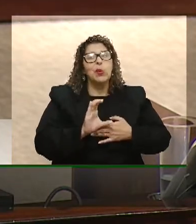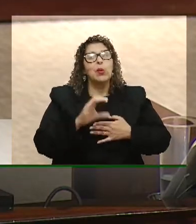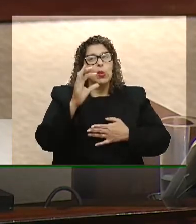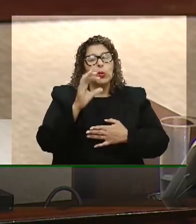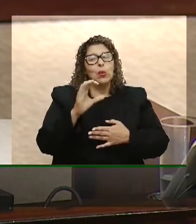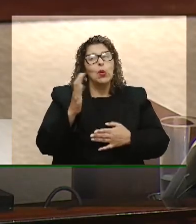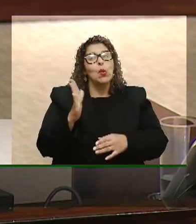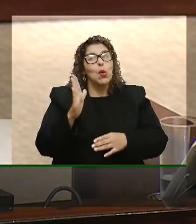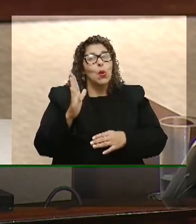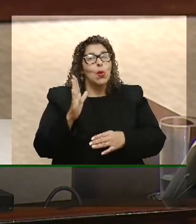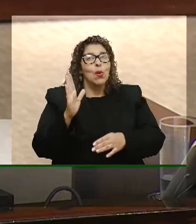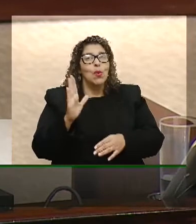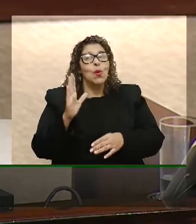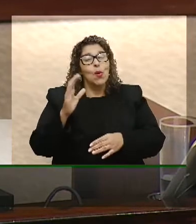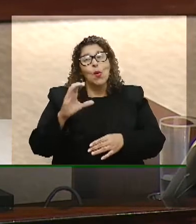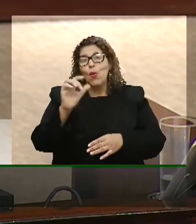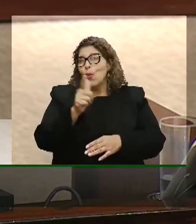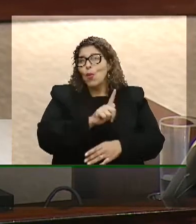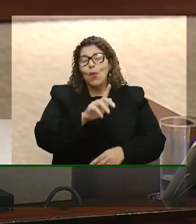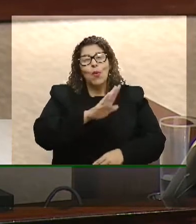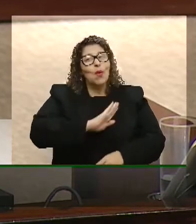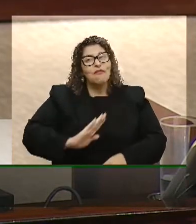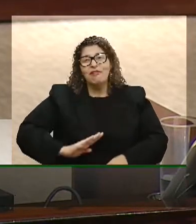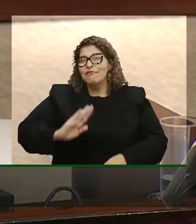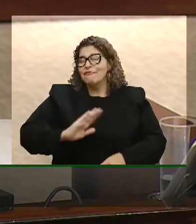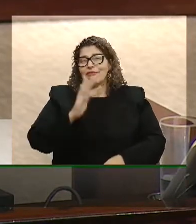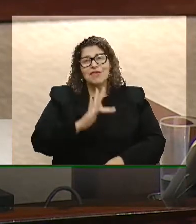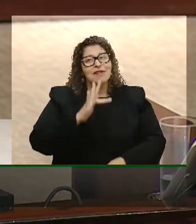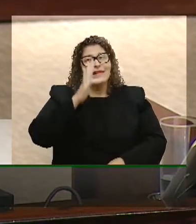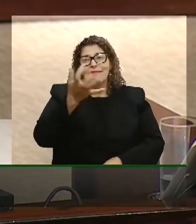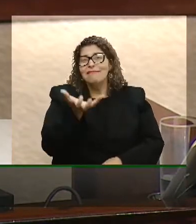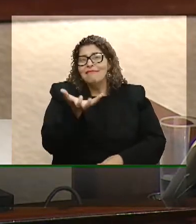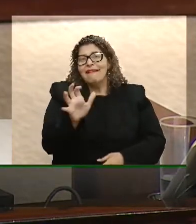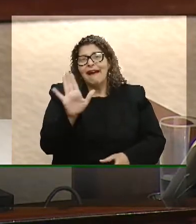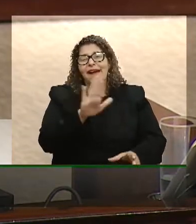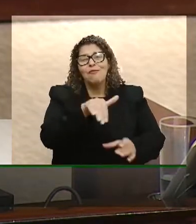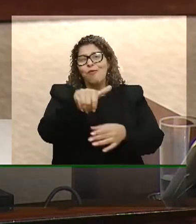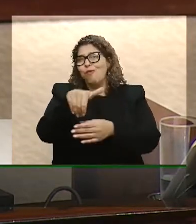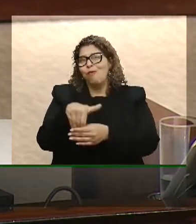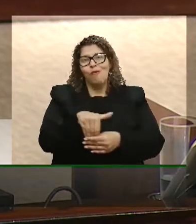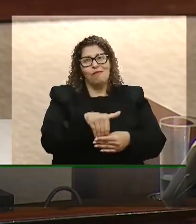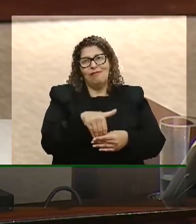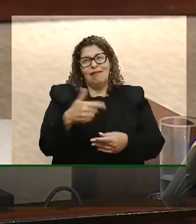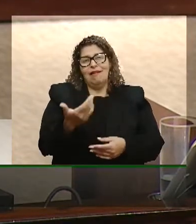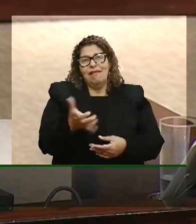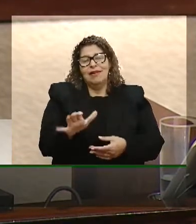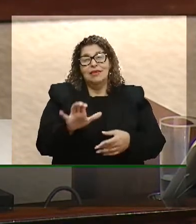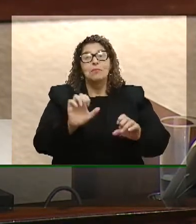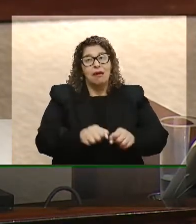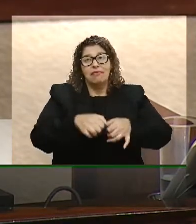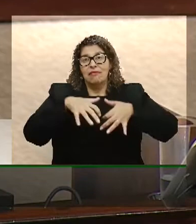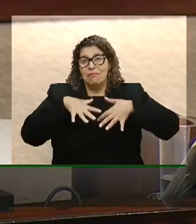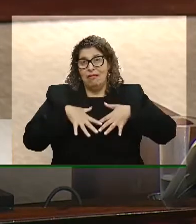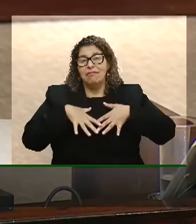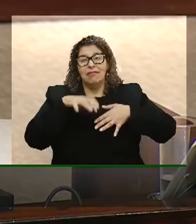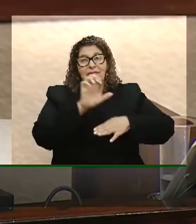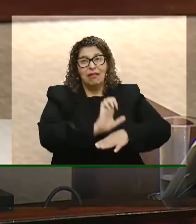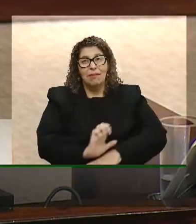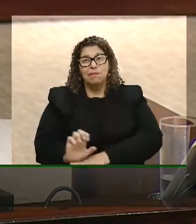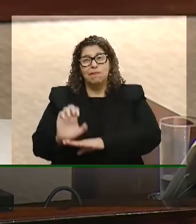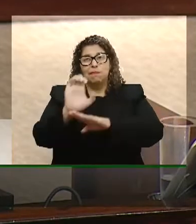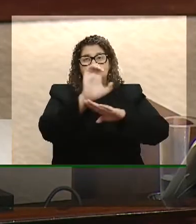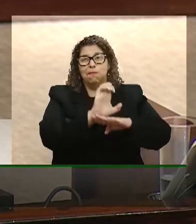votado. É óbvio que o governo federal não quer votar, mas é evidente que os governadores e as Assembleias Legislativas dos Estados